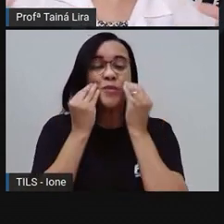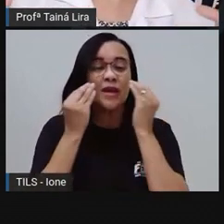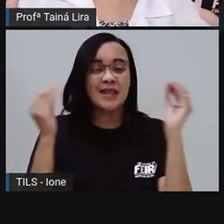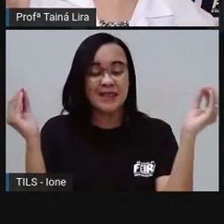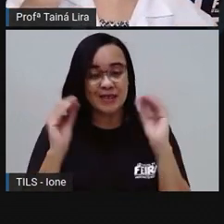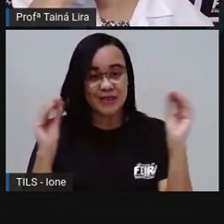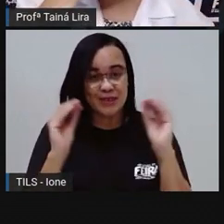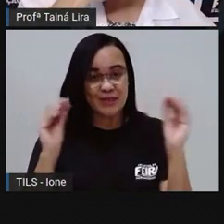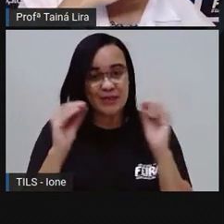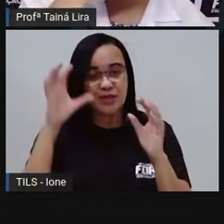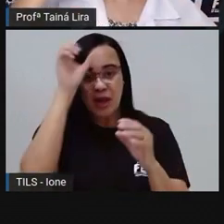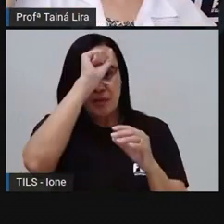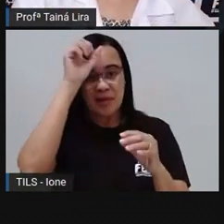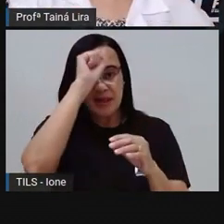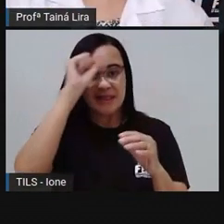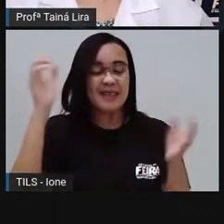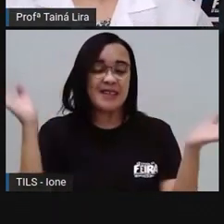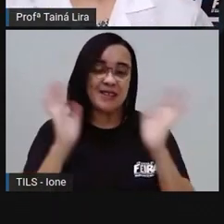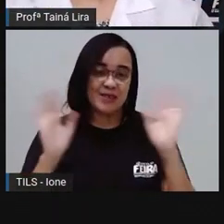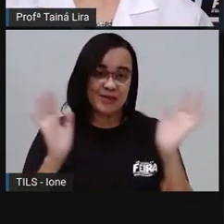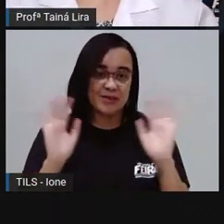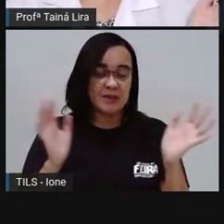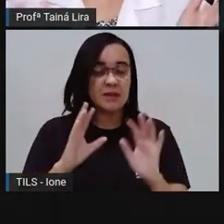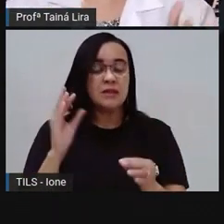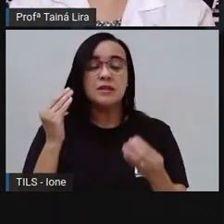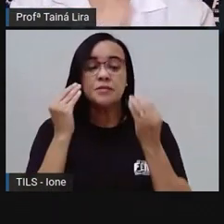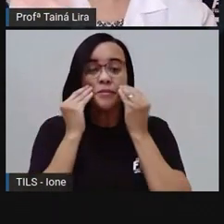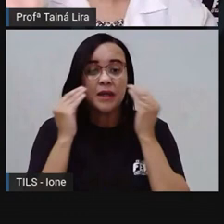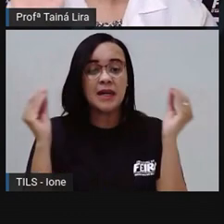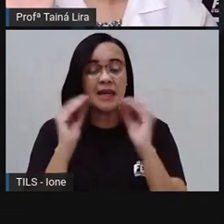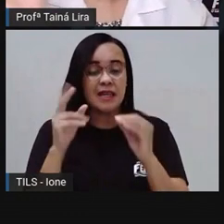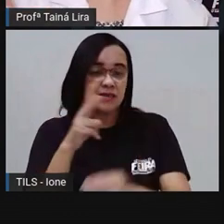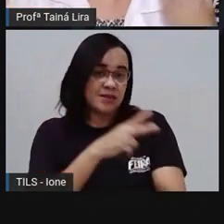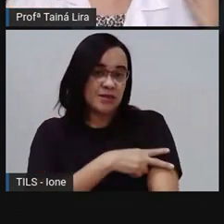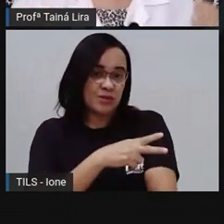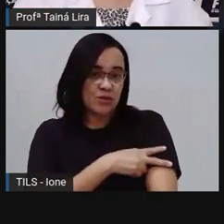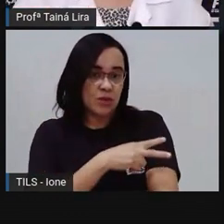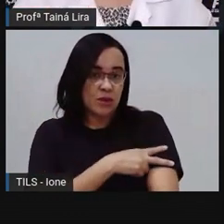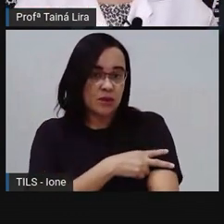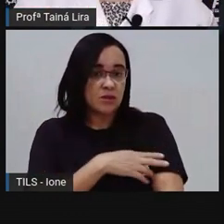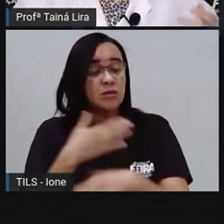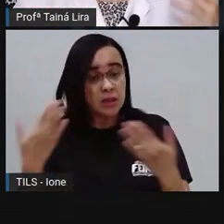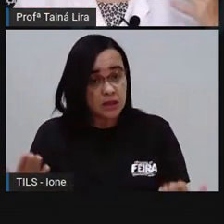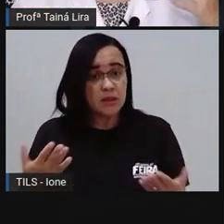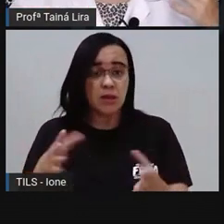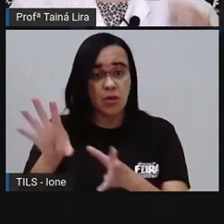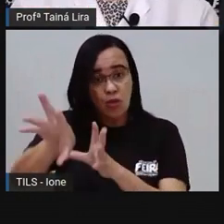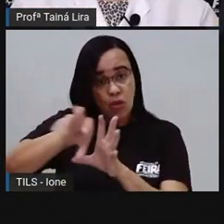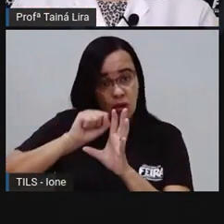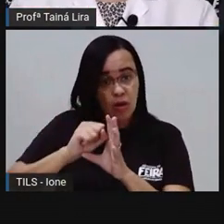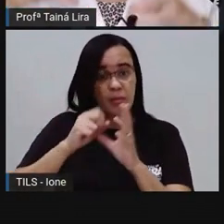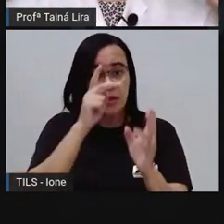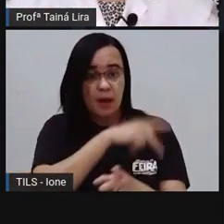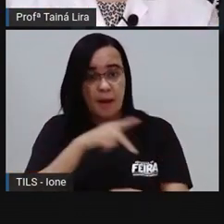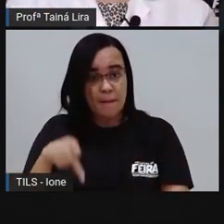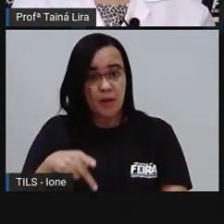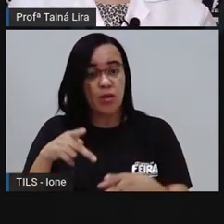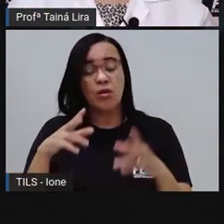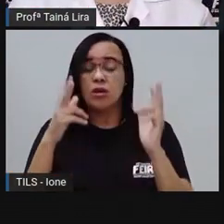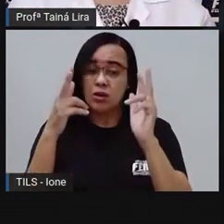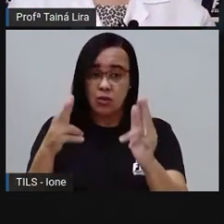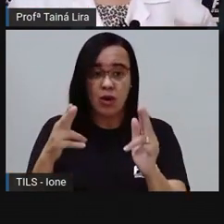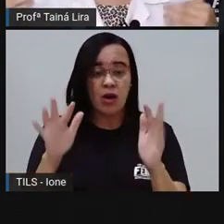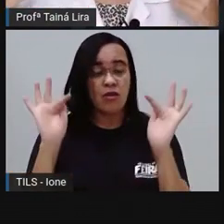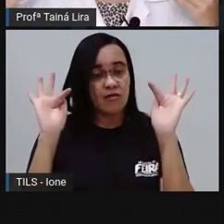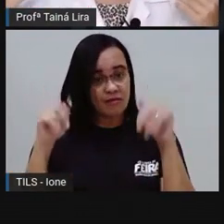de muito aprendizado Ó Beijo segundo ano Tchau Não é assim? Então como é que eu vou finalizar?